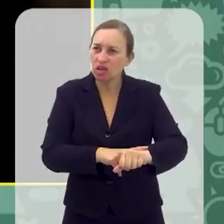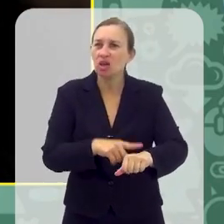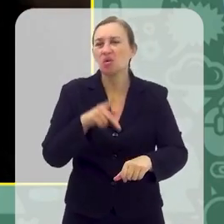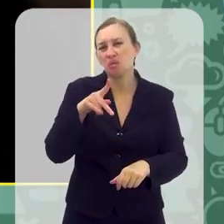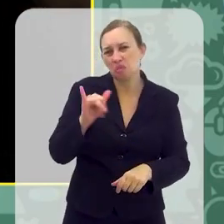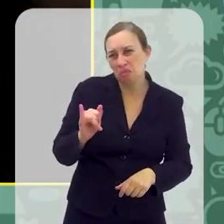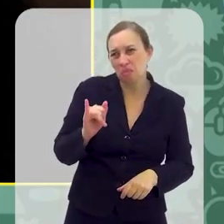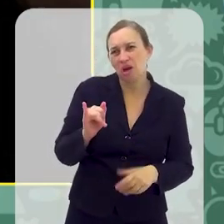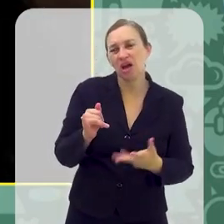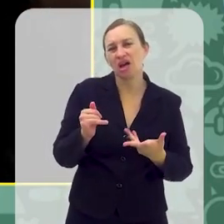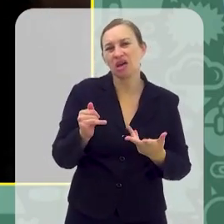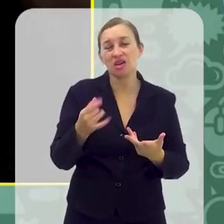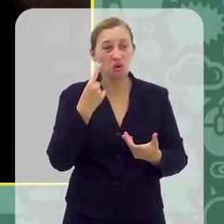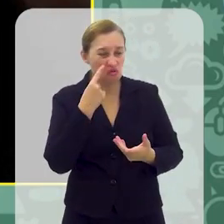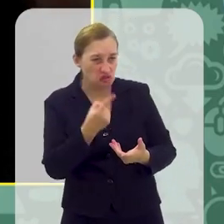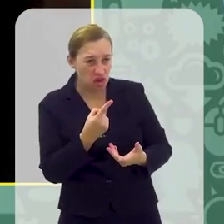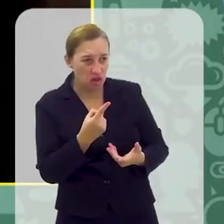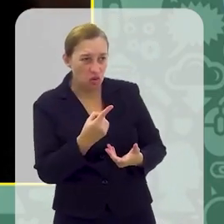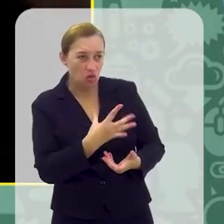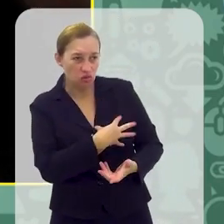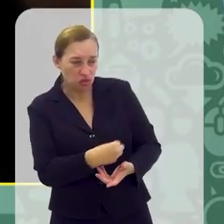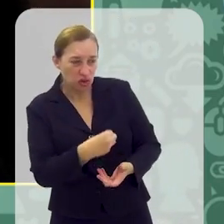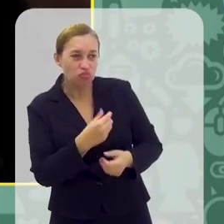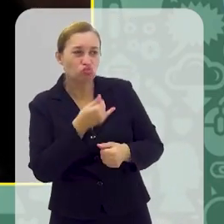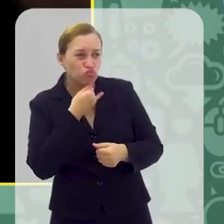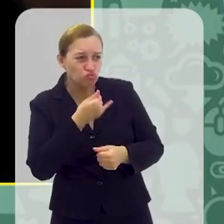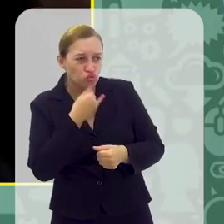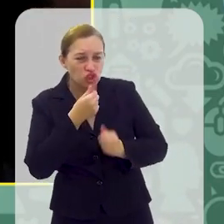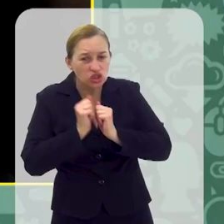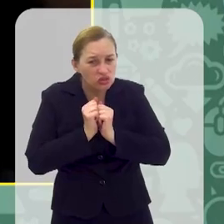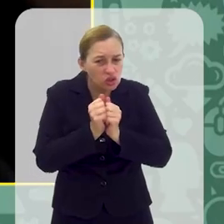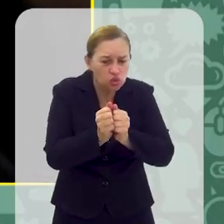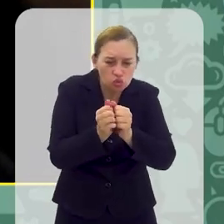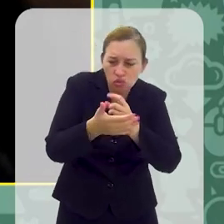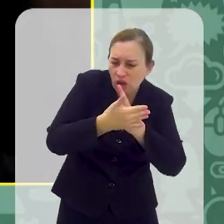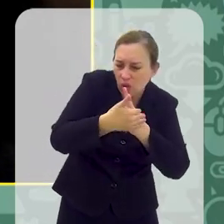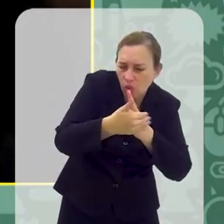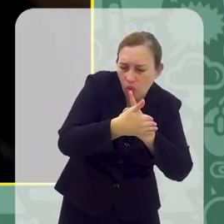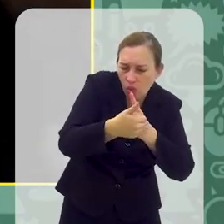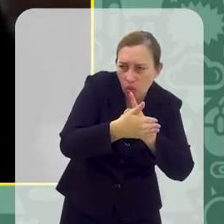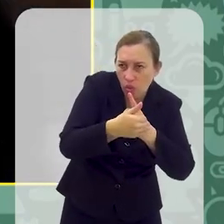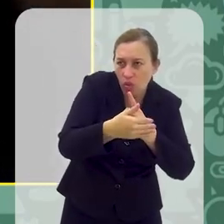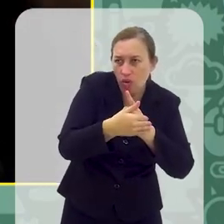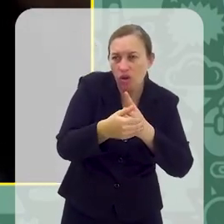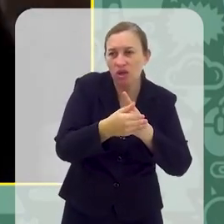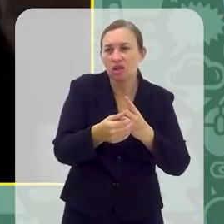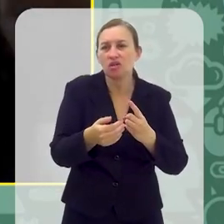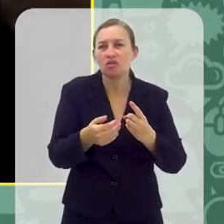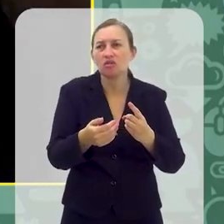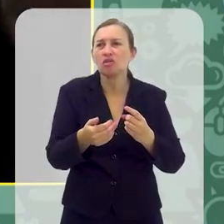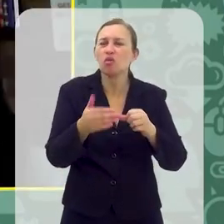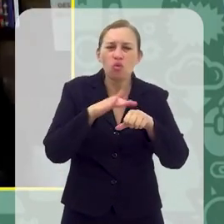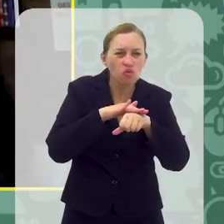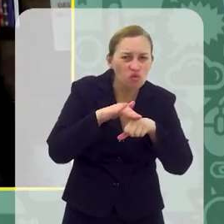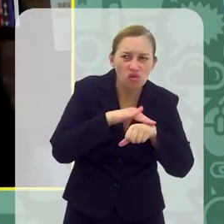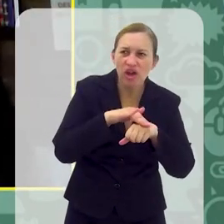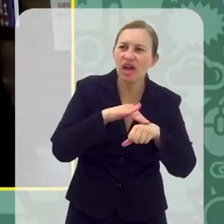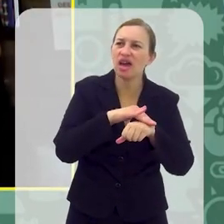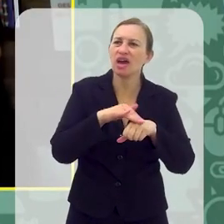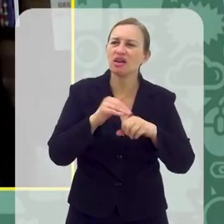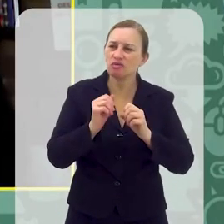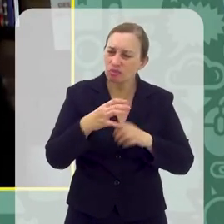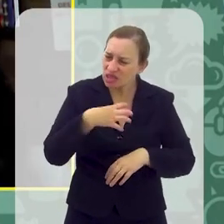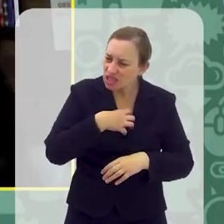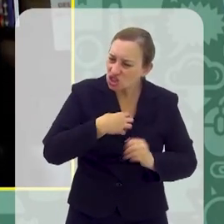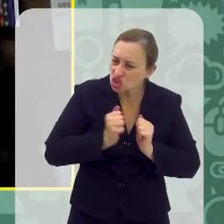está sentindo que ele está triste, que ele está com raiva, então acolha ele nessa emoção. E não só falar, vai passar, ou vamos se distrair. Não, acolha, vamos